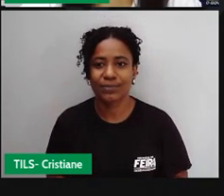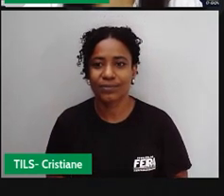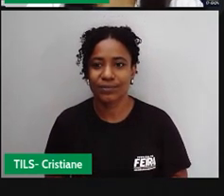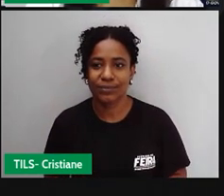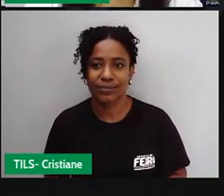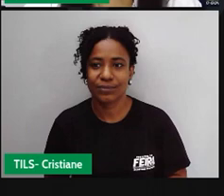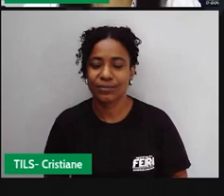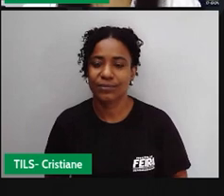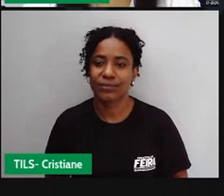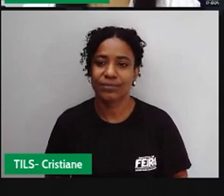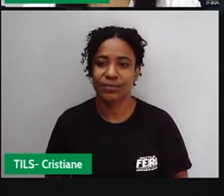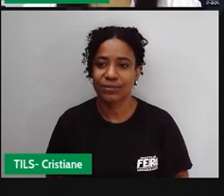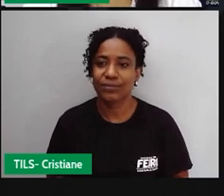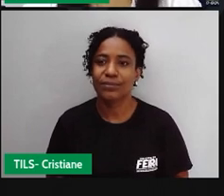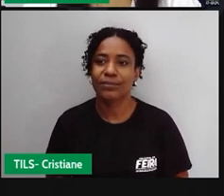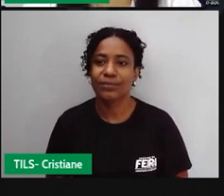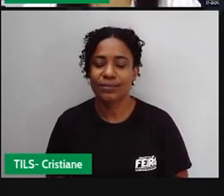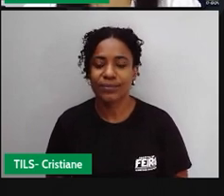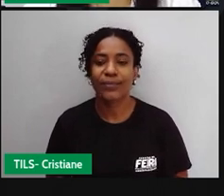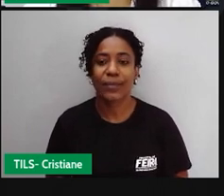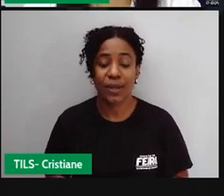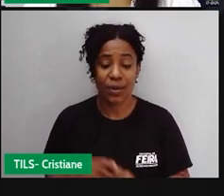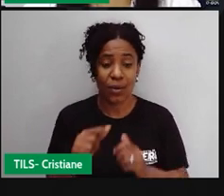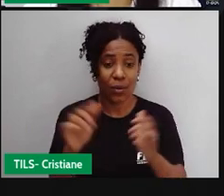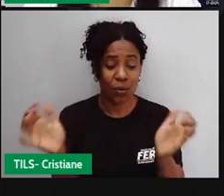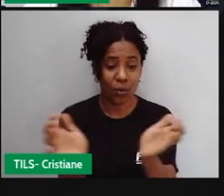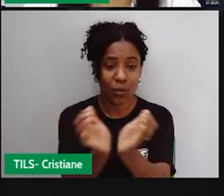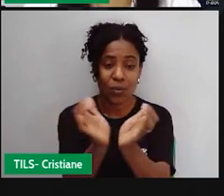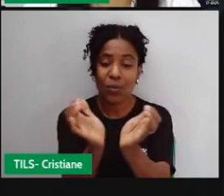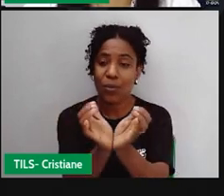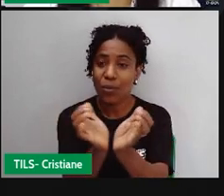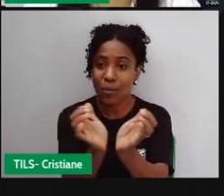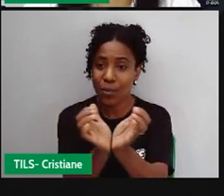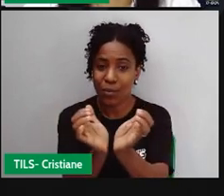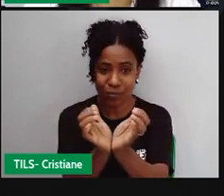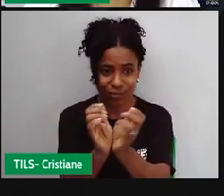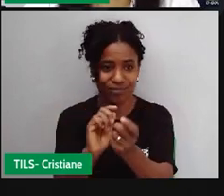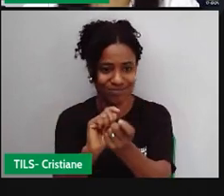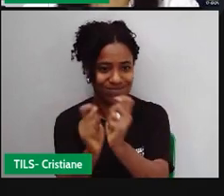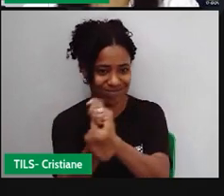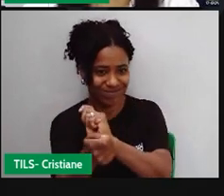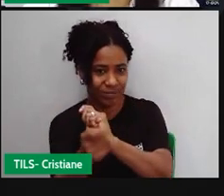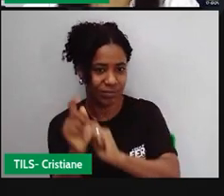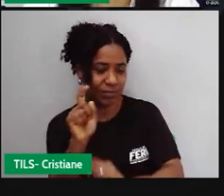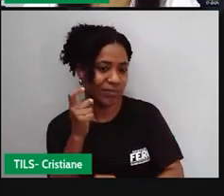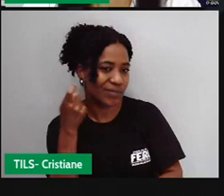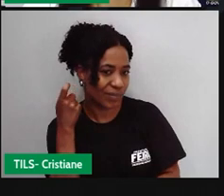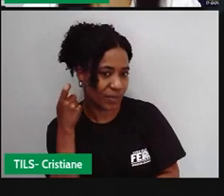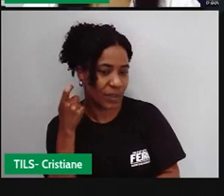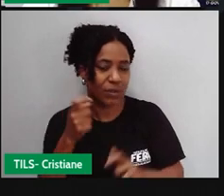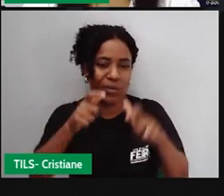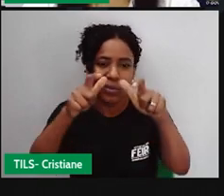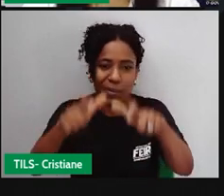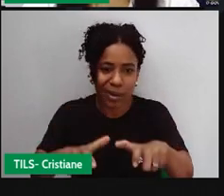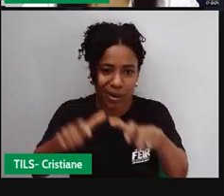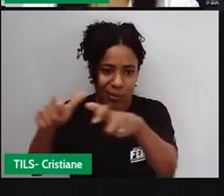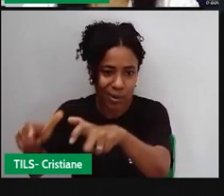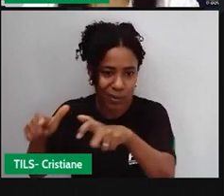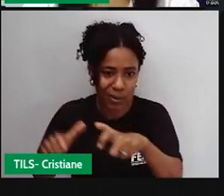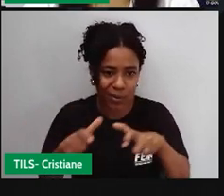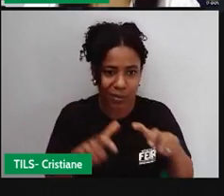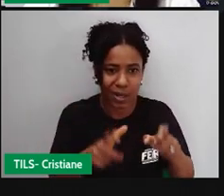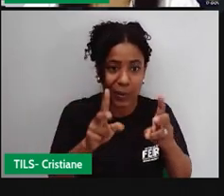Os povos quilombolas, eles não se agrupam em uma região específica ou vieram de um lugar